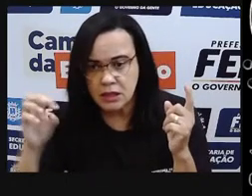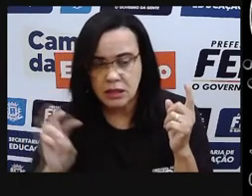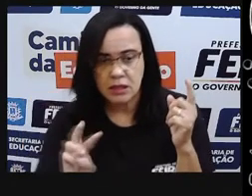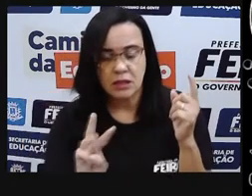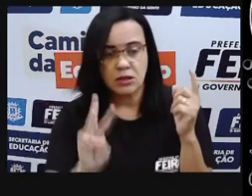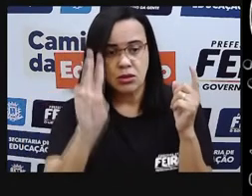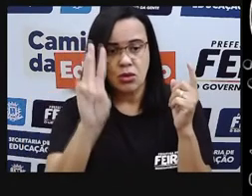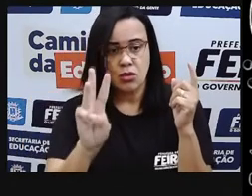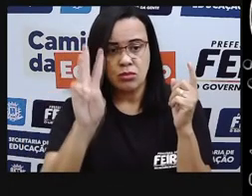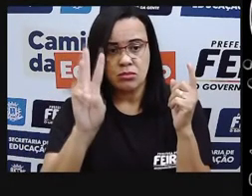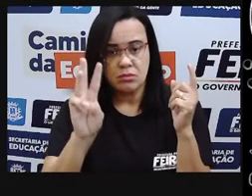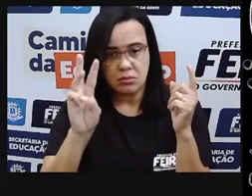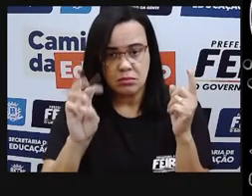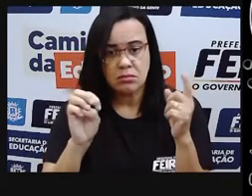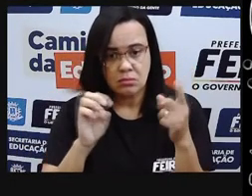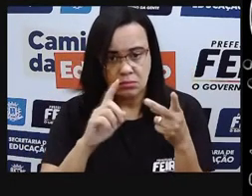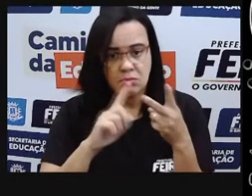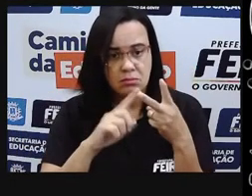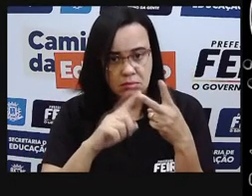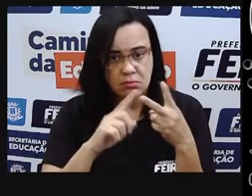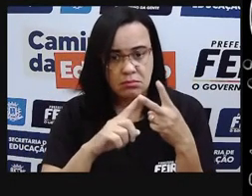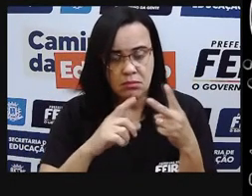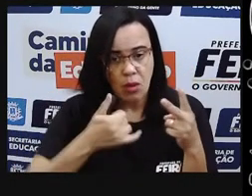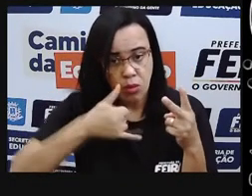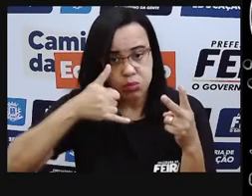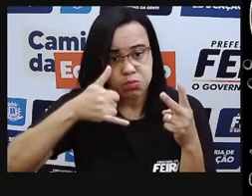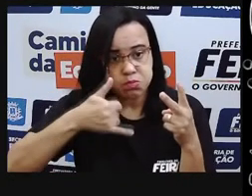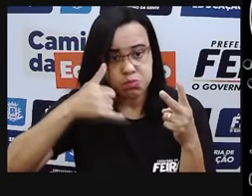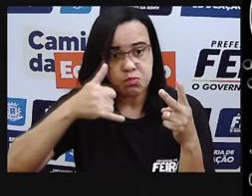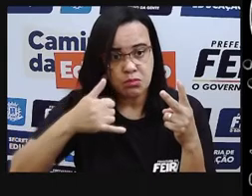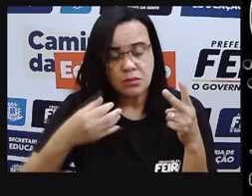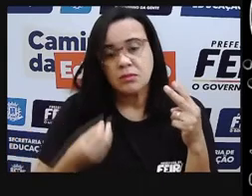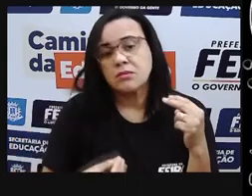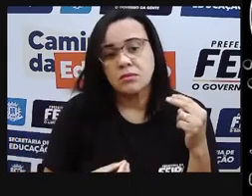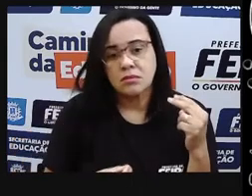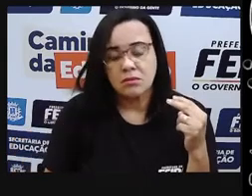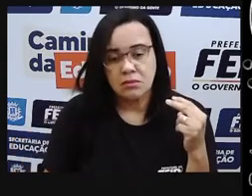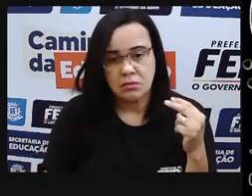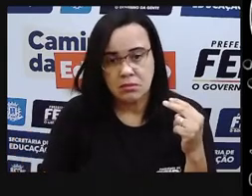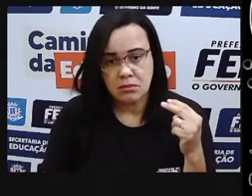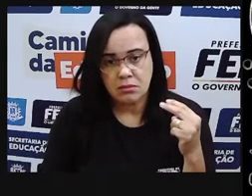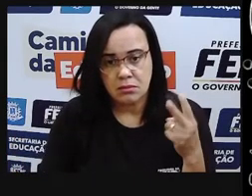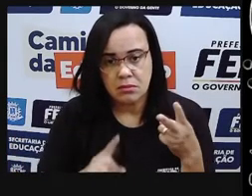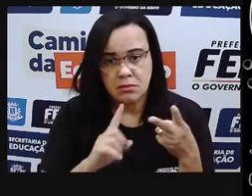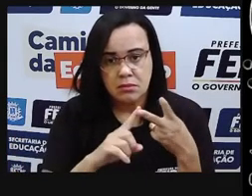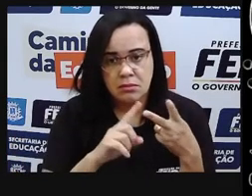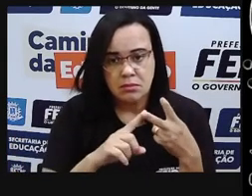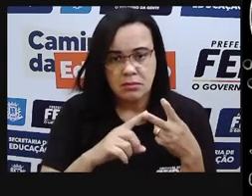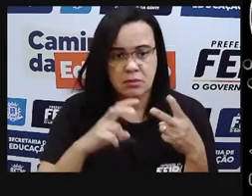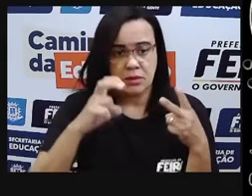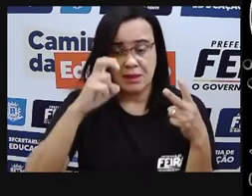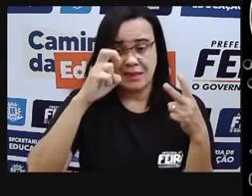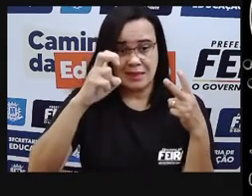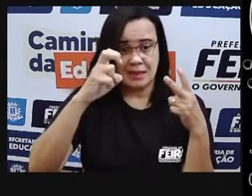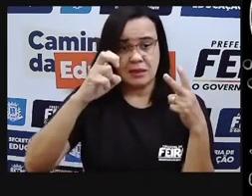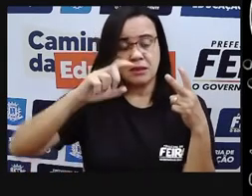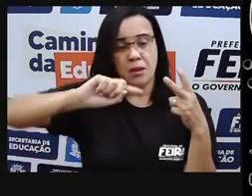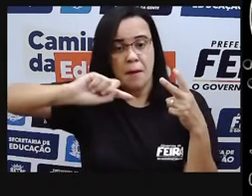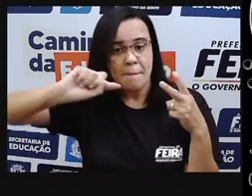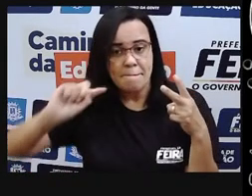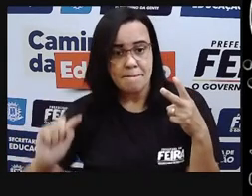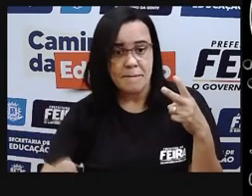energia. Ele vai consumir mais energia. E o D, ele vai ser de 5.500 volts.